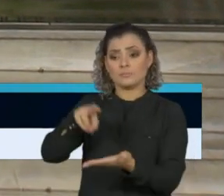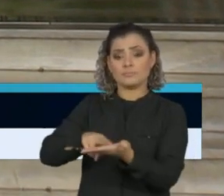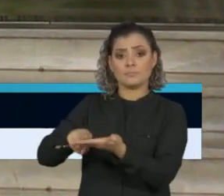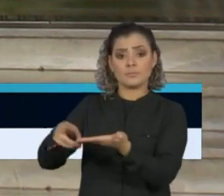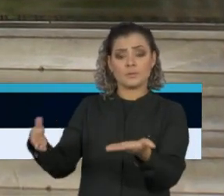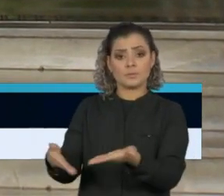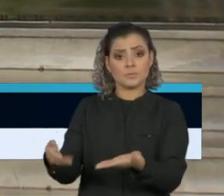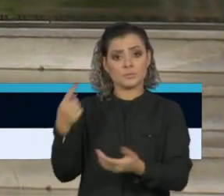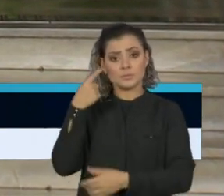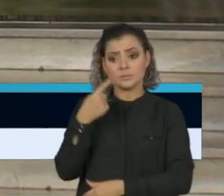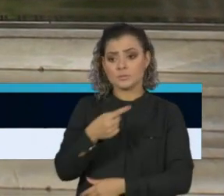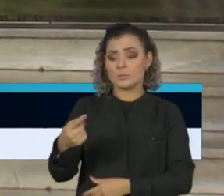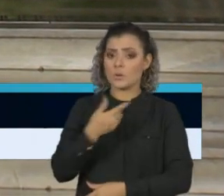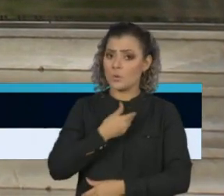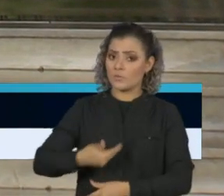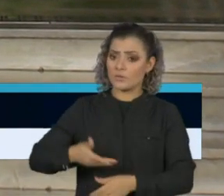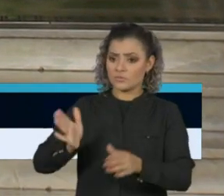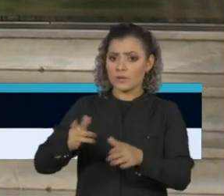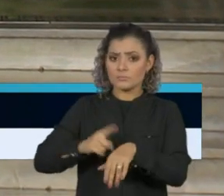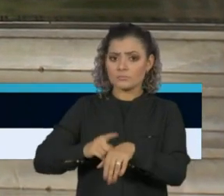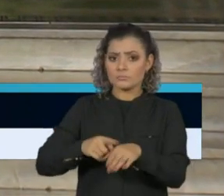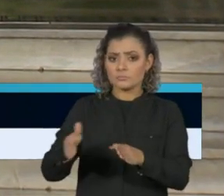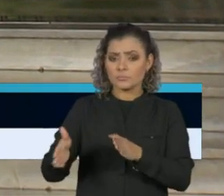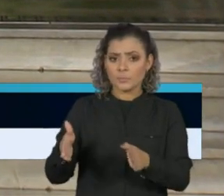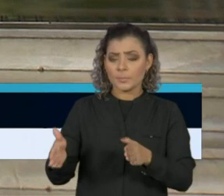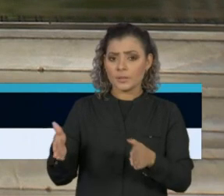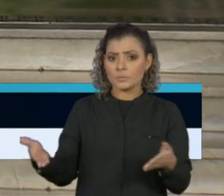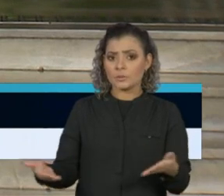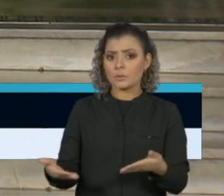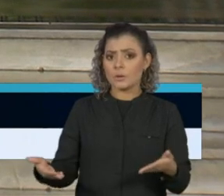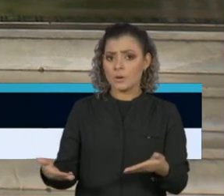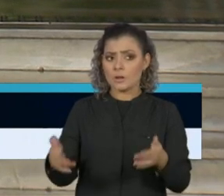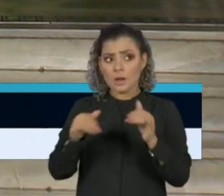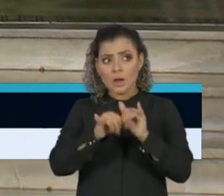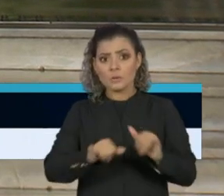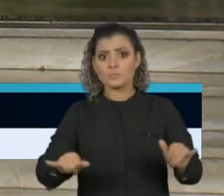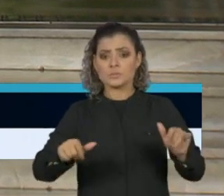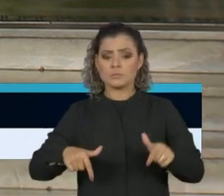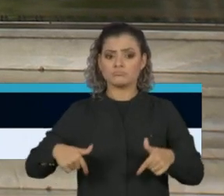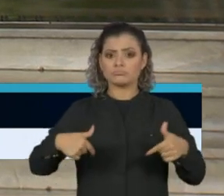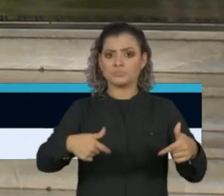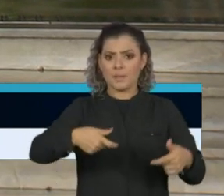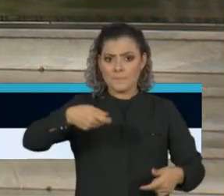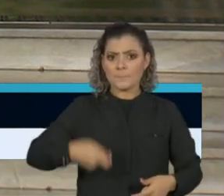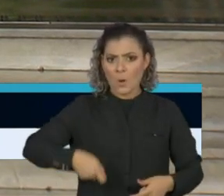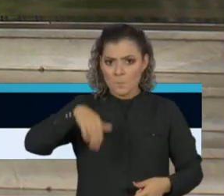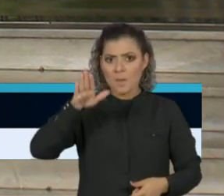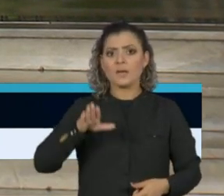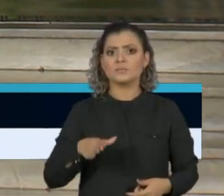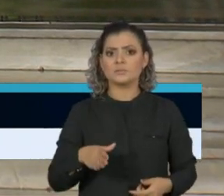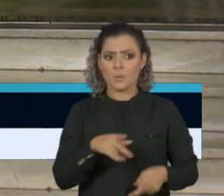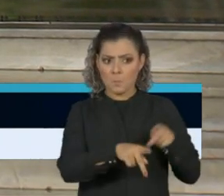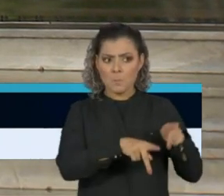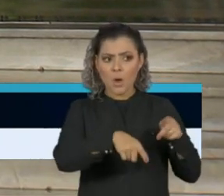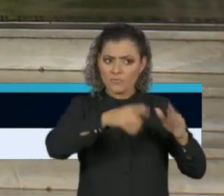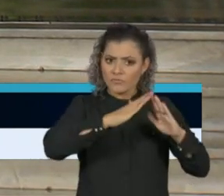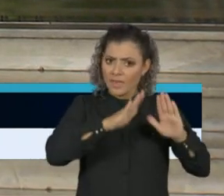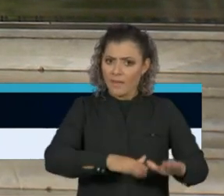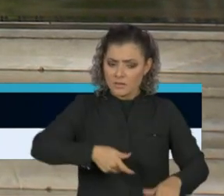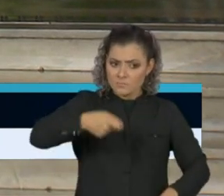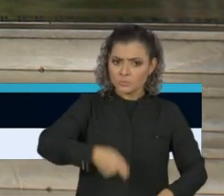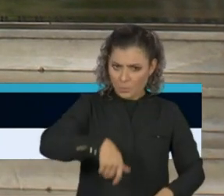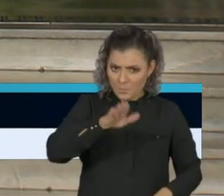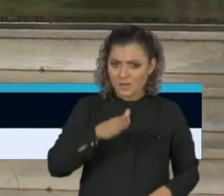semana, governador, já é hora de anunciar medidas mais restritivas para a população? Isso está